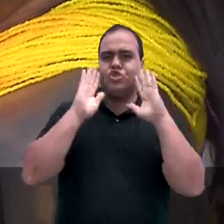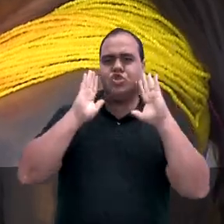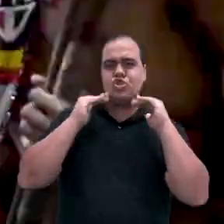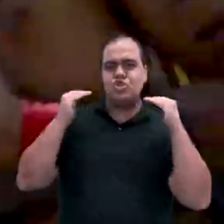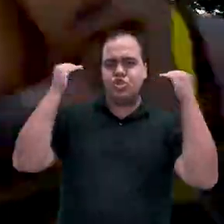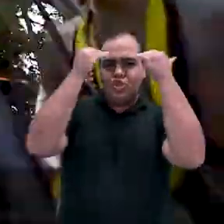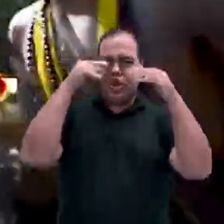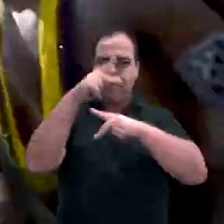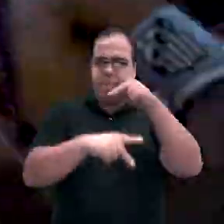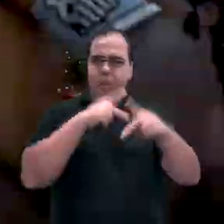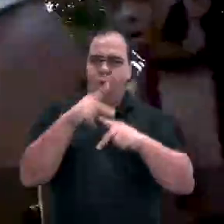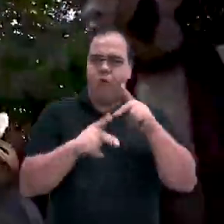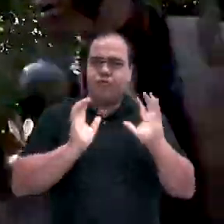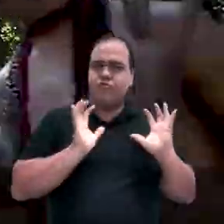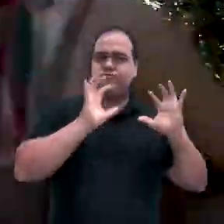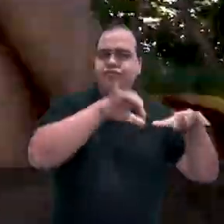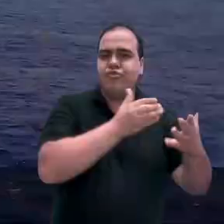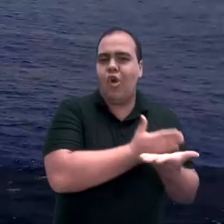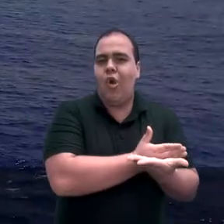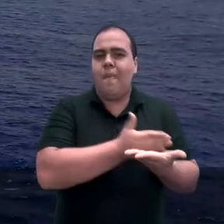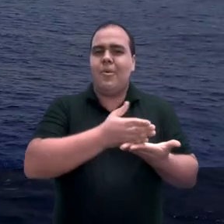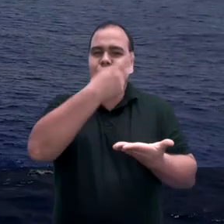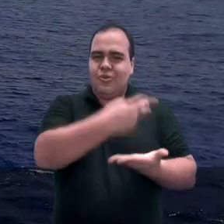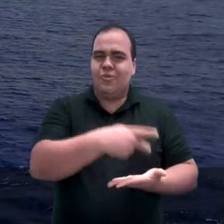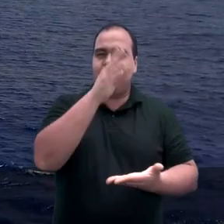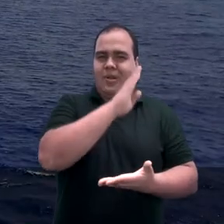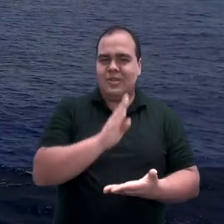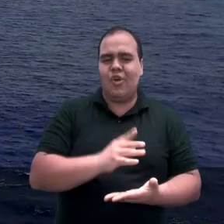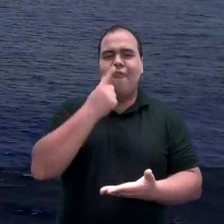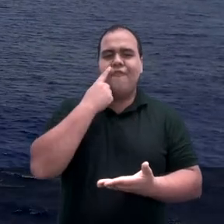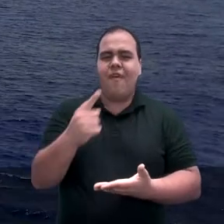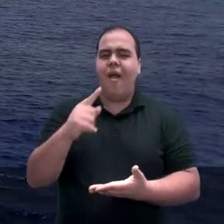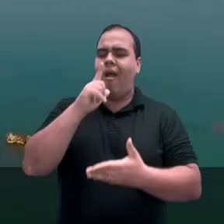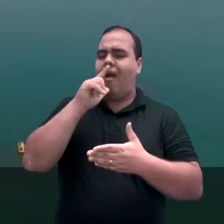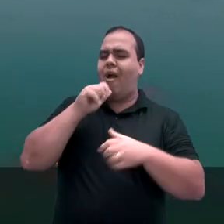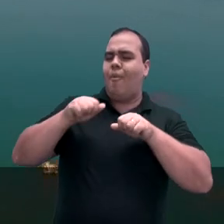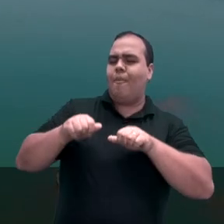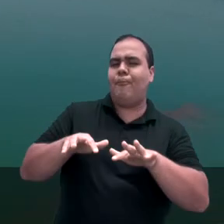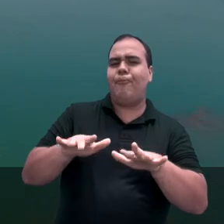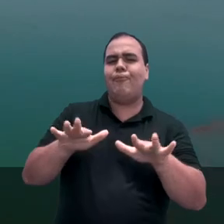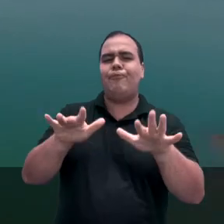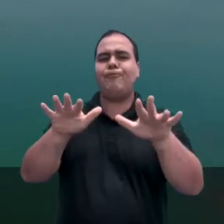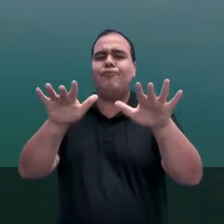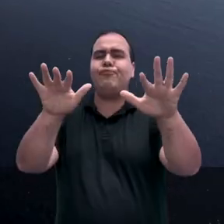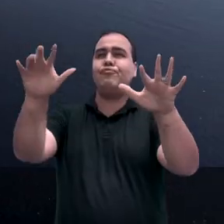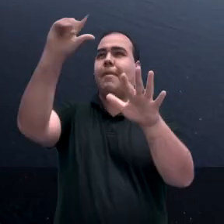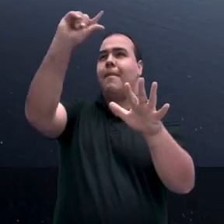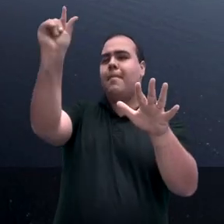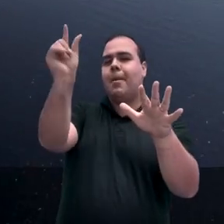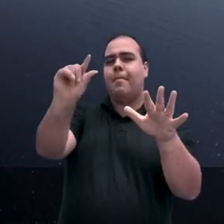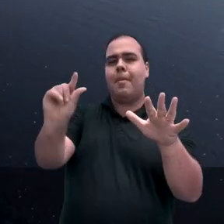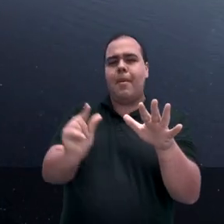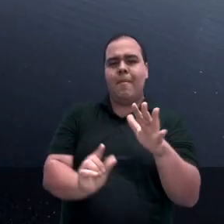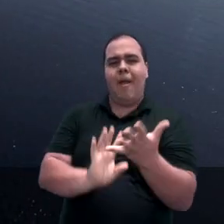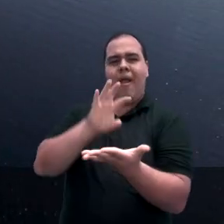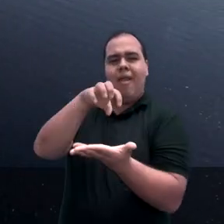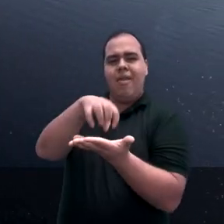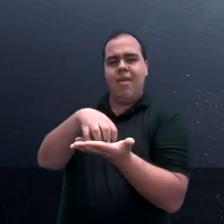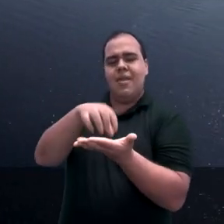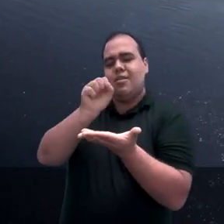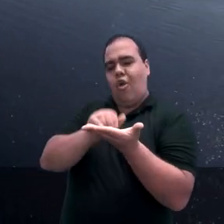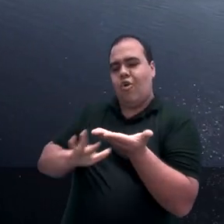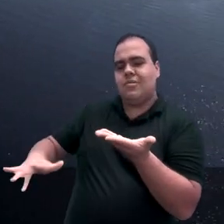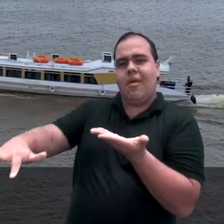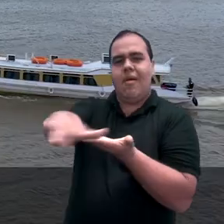povos originários do Brasil. A Amazônia Azul, toda a extensão da costa brasileira e de suas